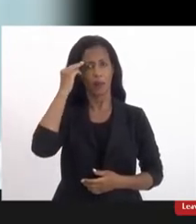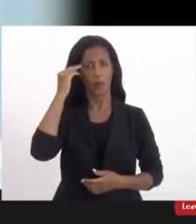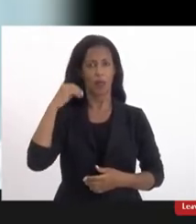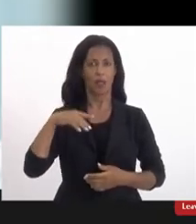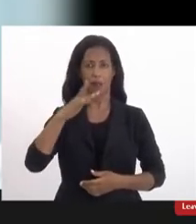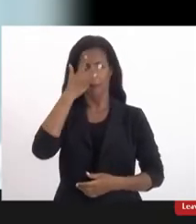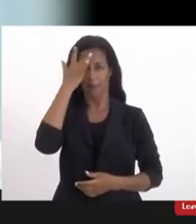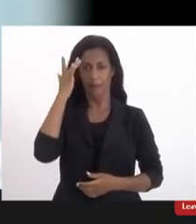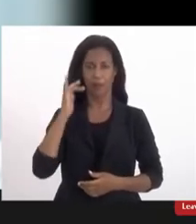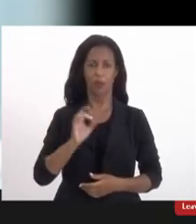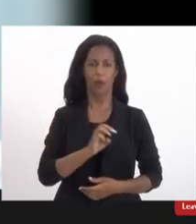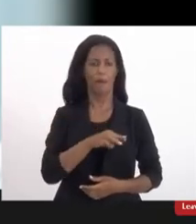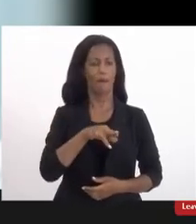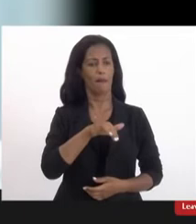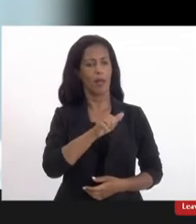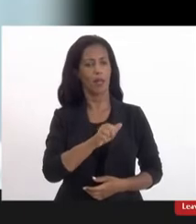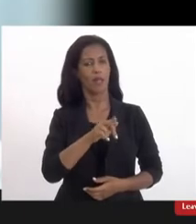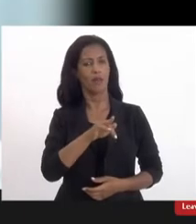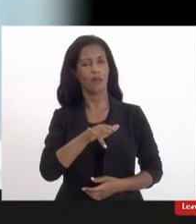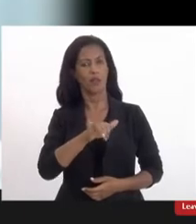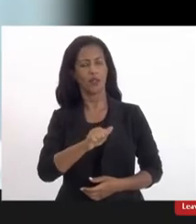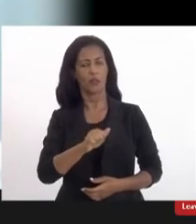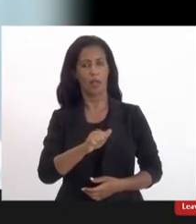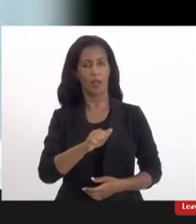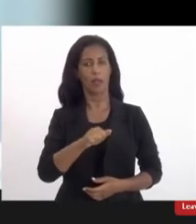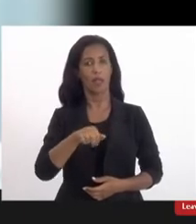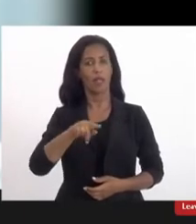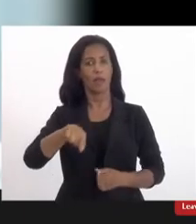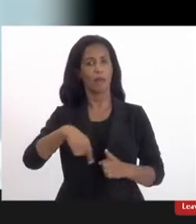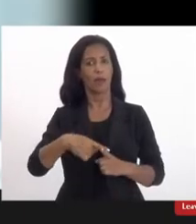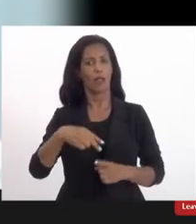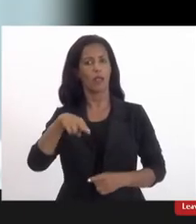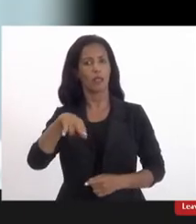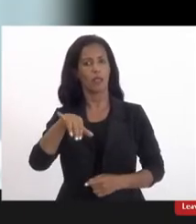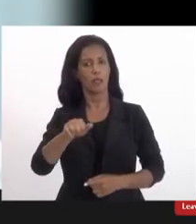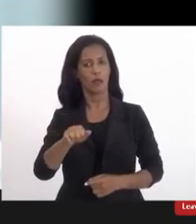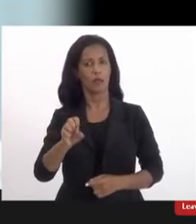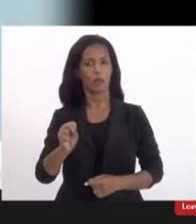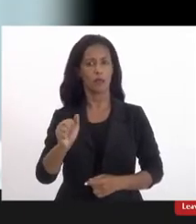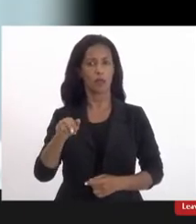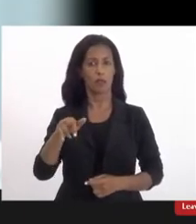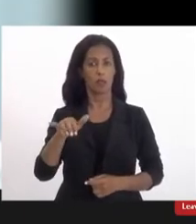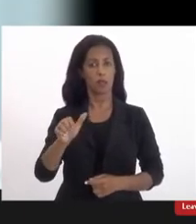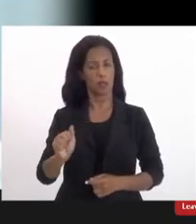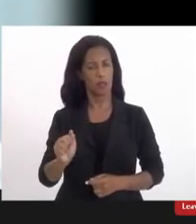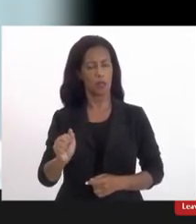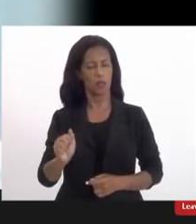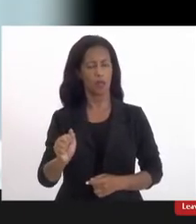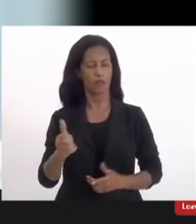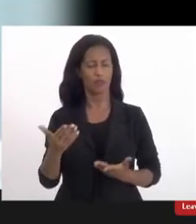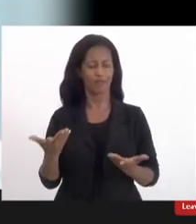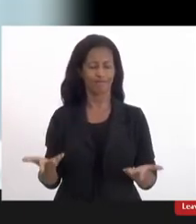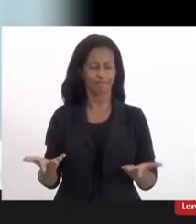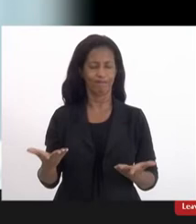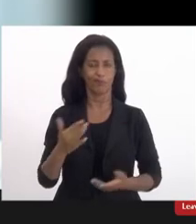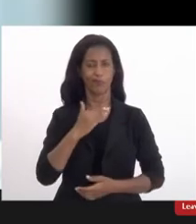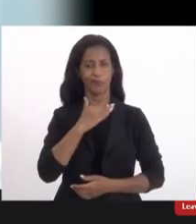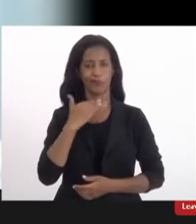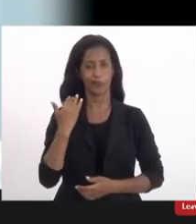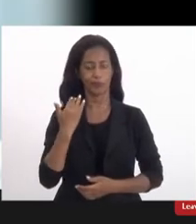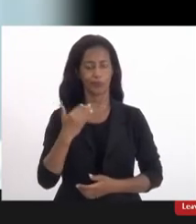Felisberta Trindade e Neusa Santos que nos deixaram na sua presença física